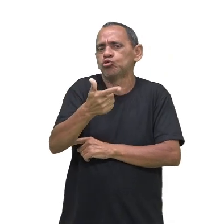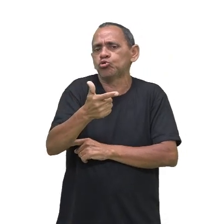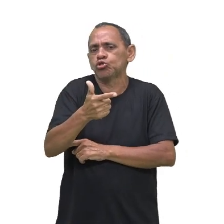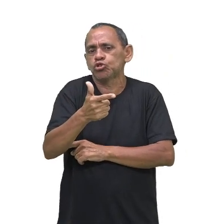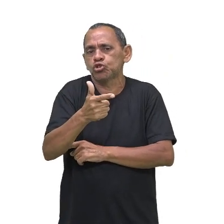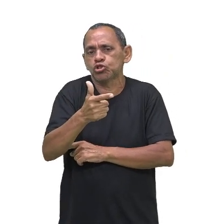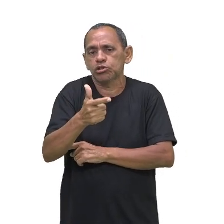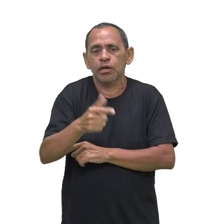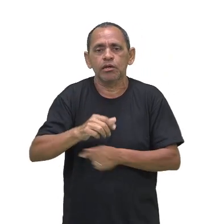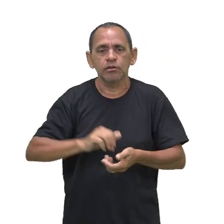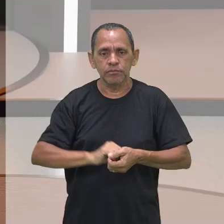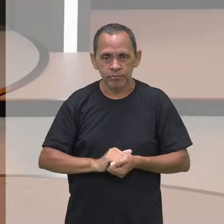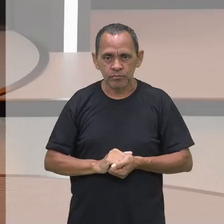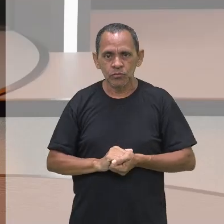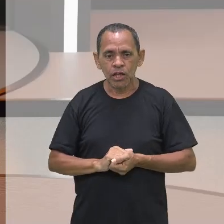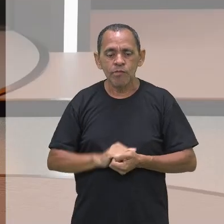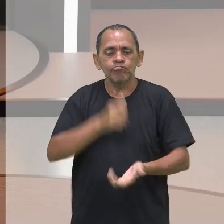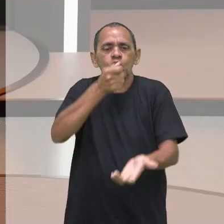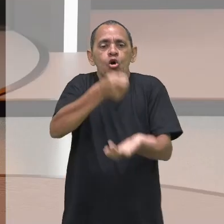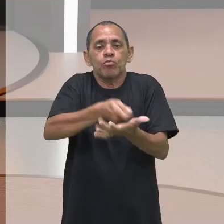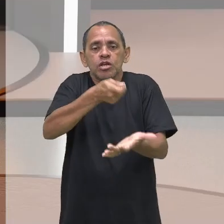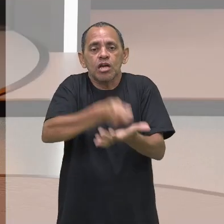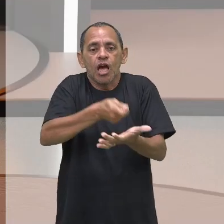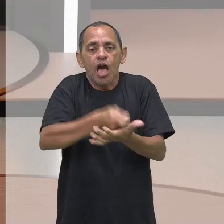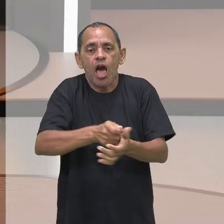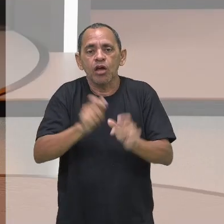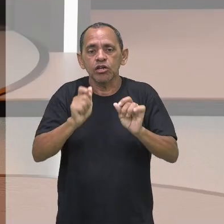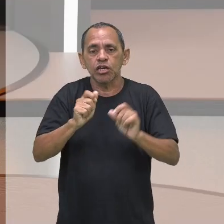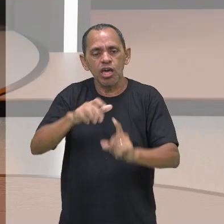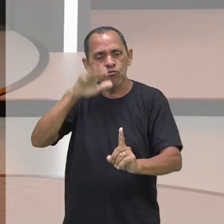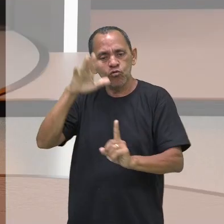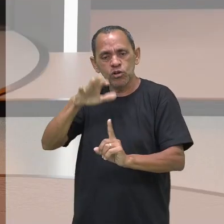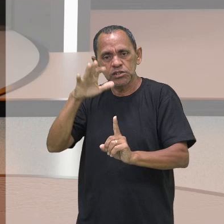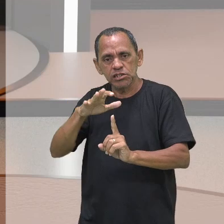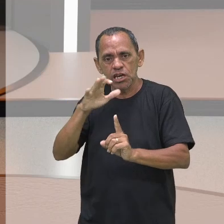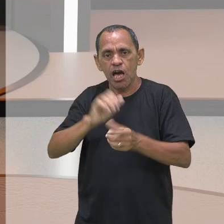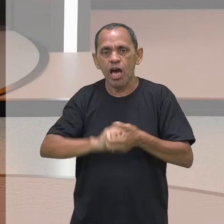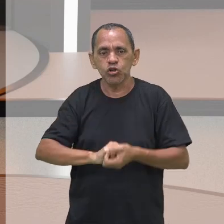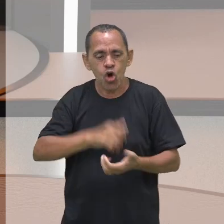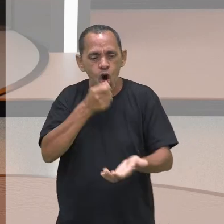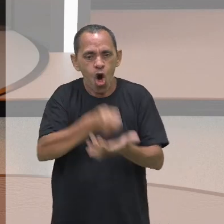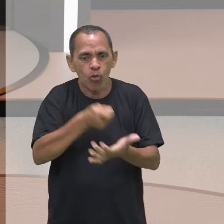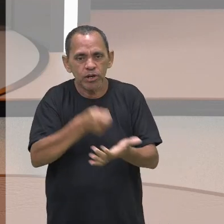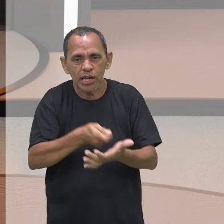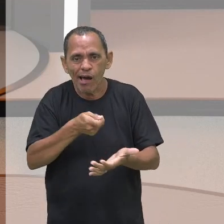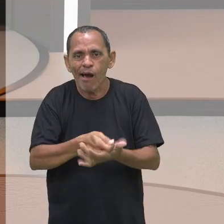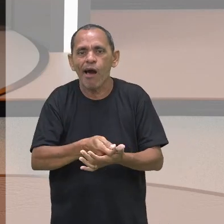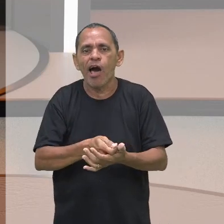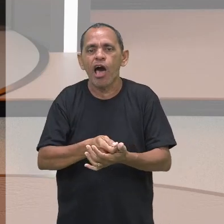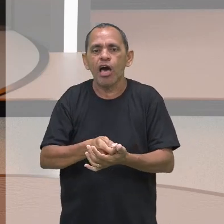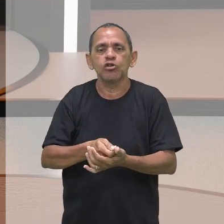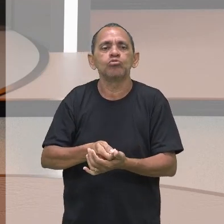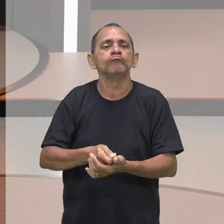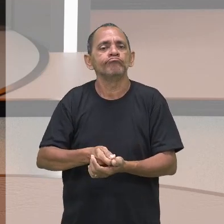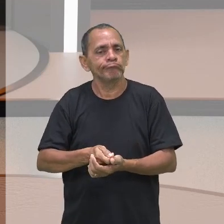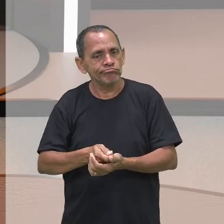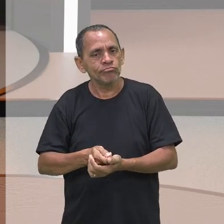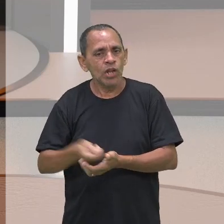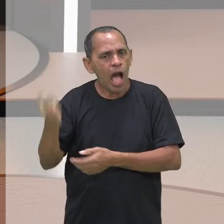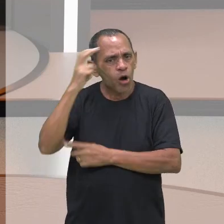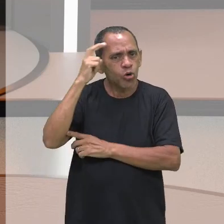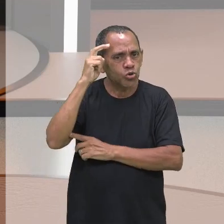eles assim diziam. E impuseram, como impõe até os dias atuais, a cultura ocidental,